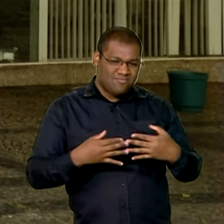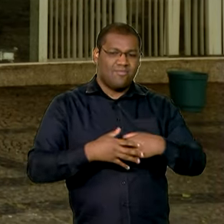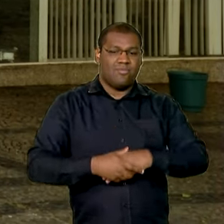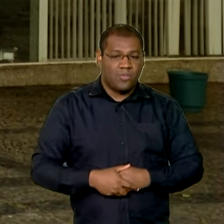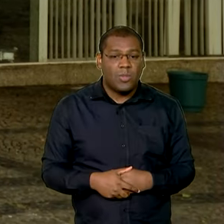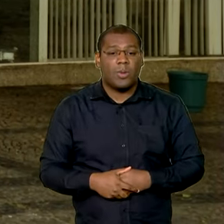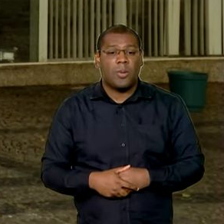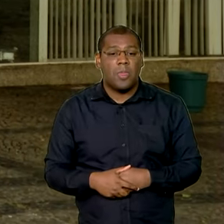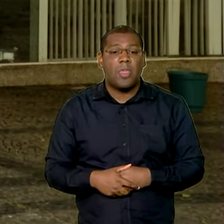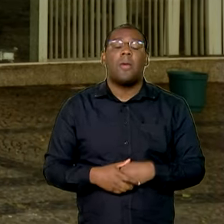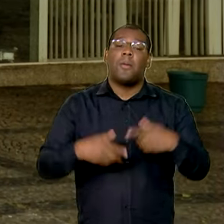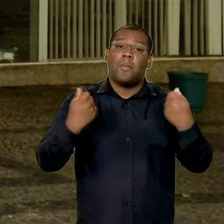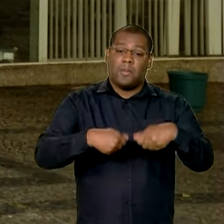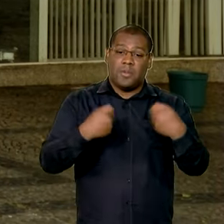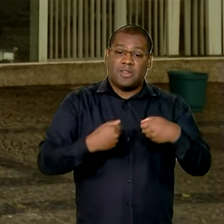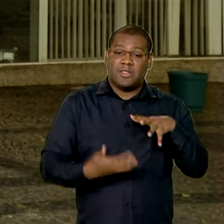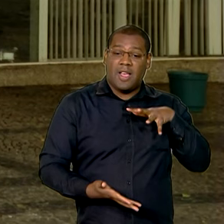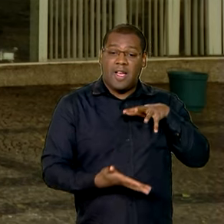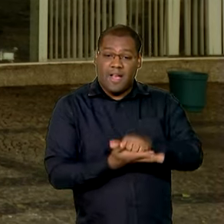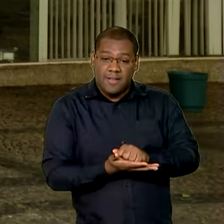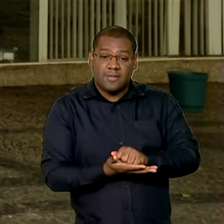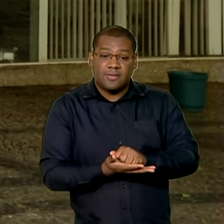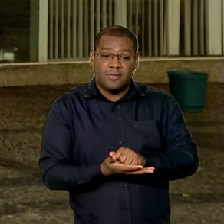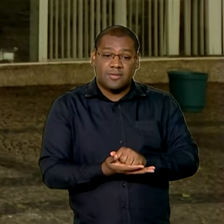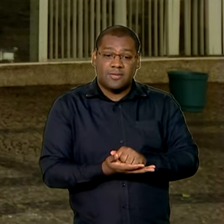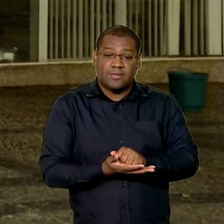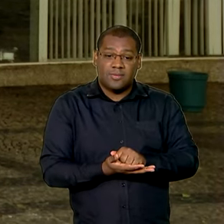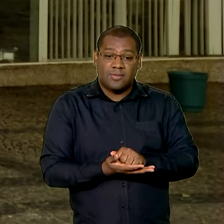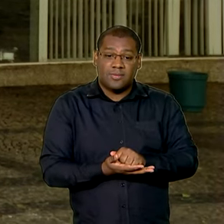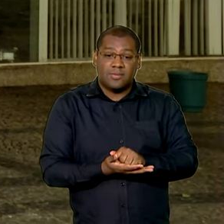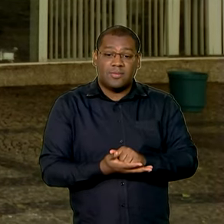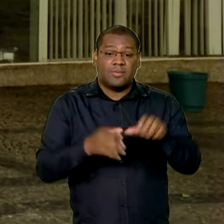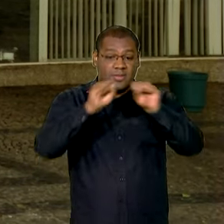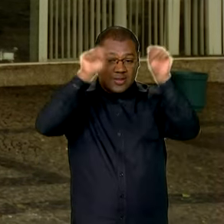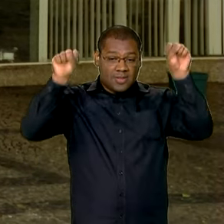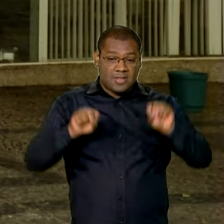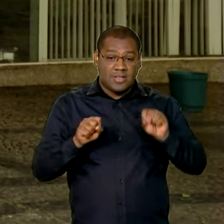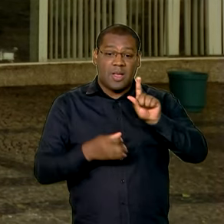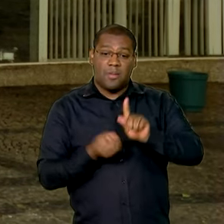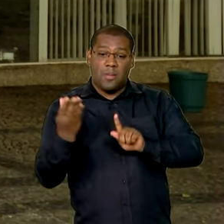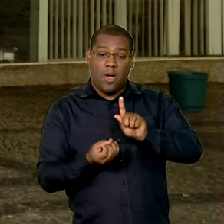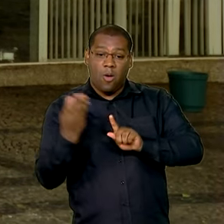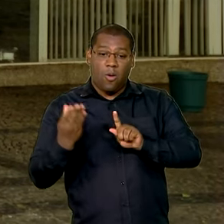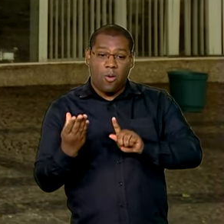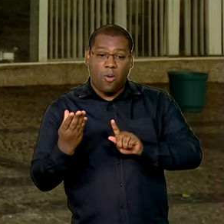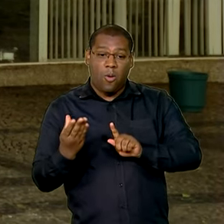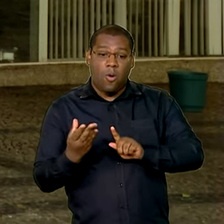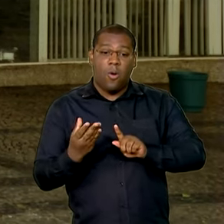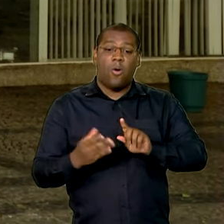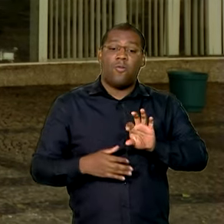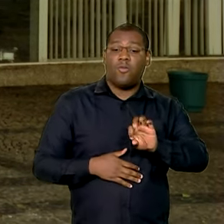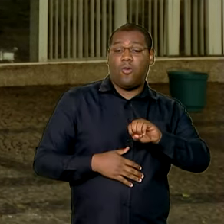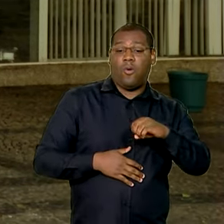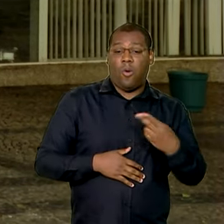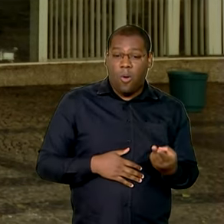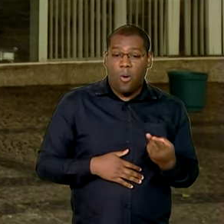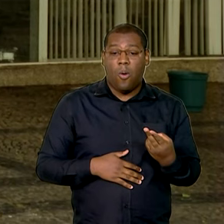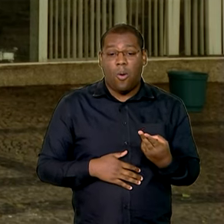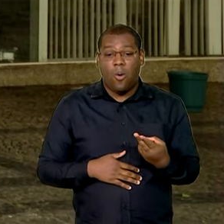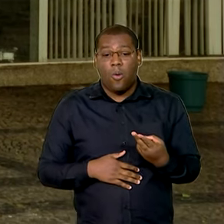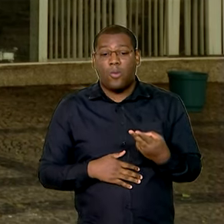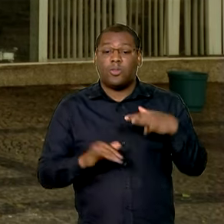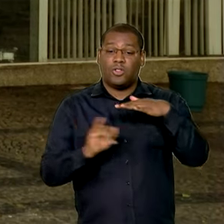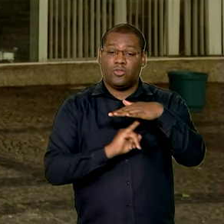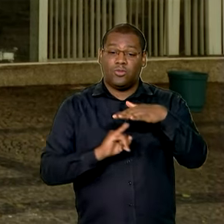preciso fazer o cadastro no site no sistema gov.br ou por meio das instituições